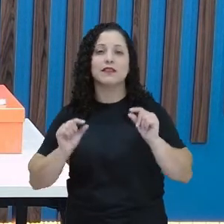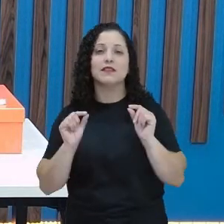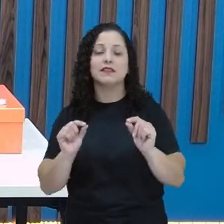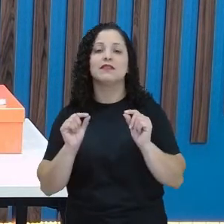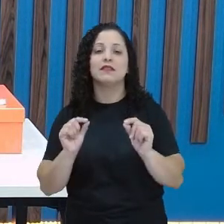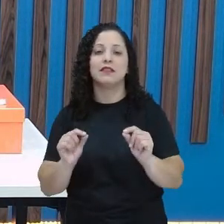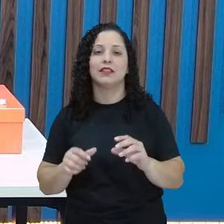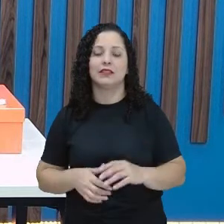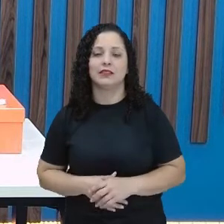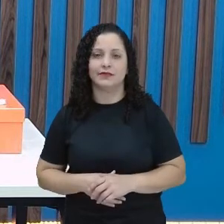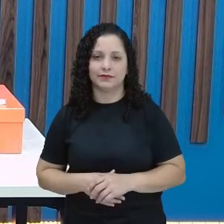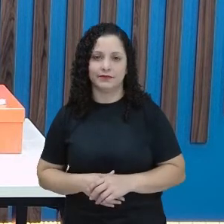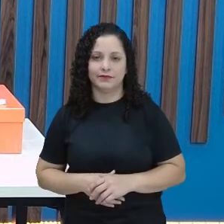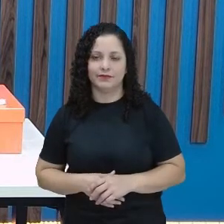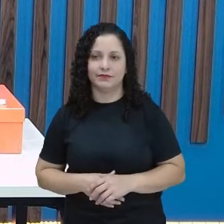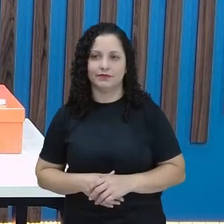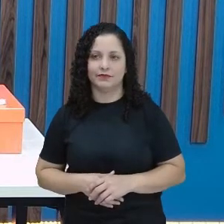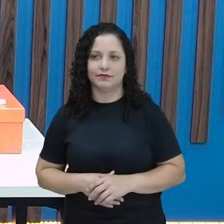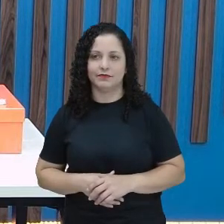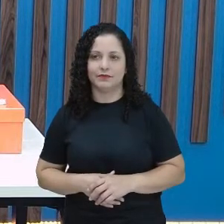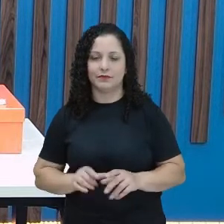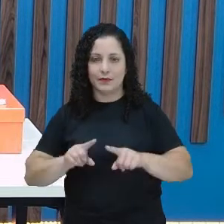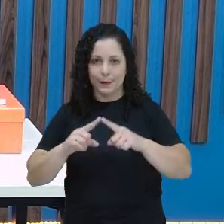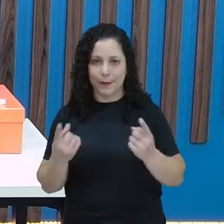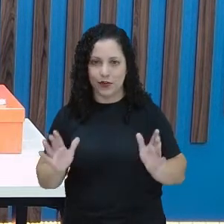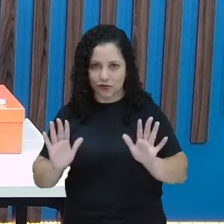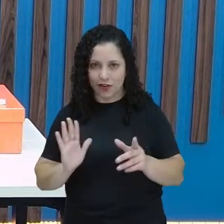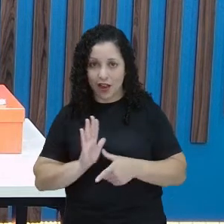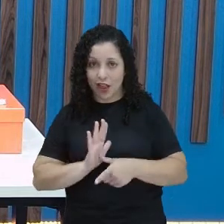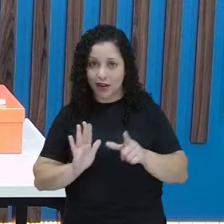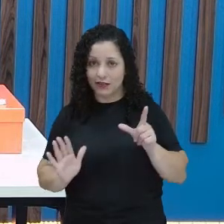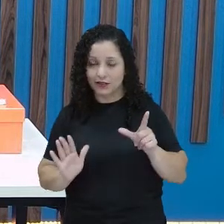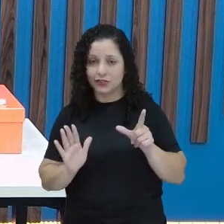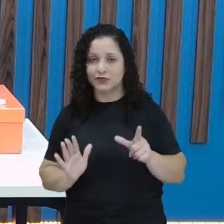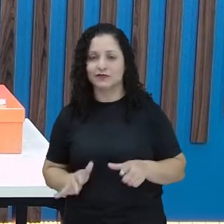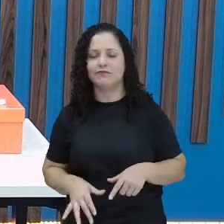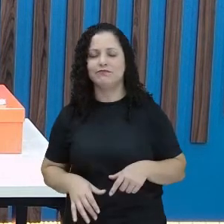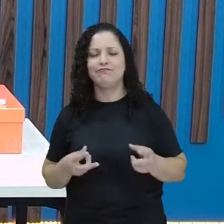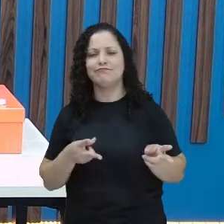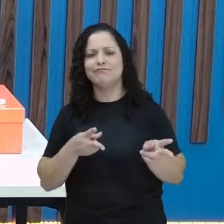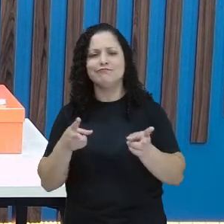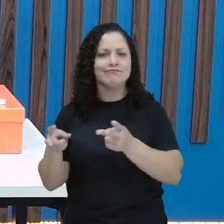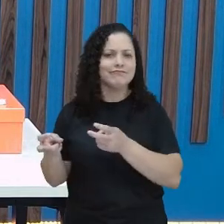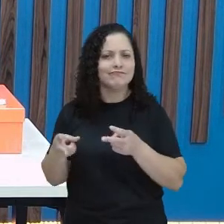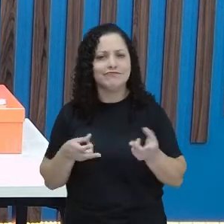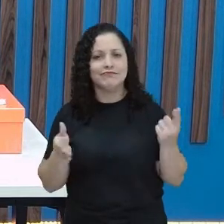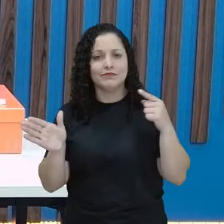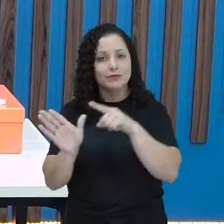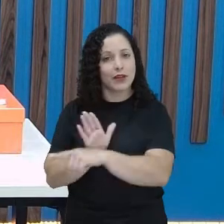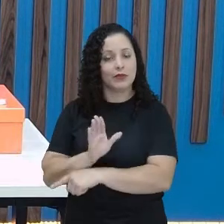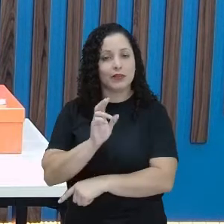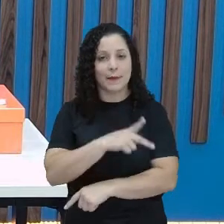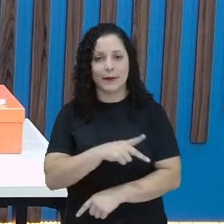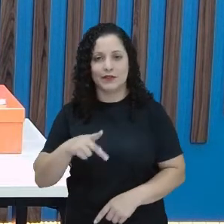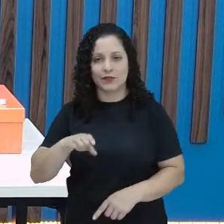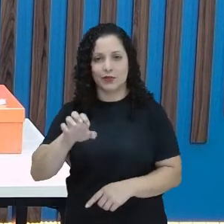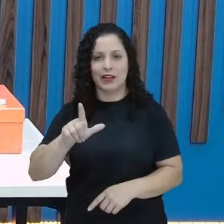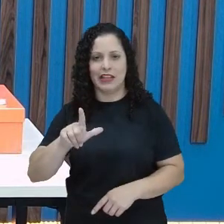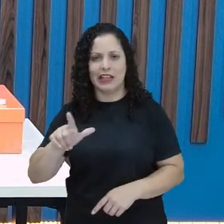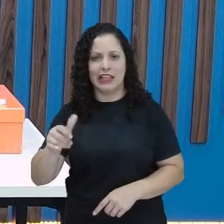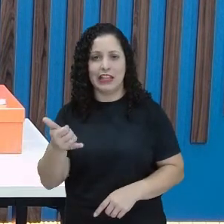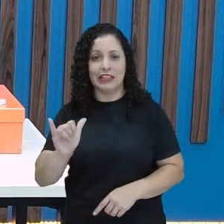fazer a leitura de um. Mas antes de fazer a leitura, eu vou verificar com a professora Eli como é que está a